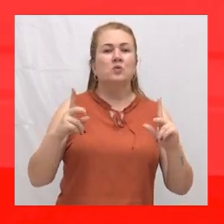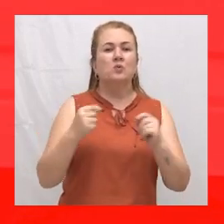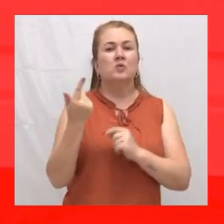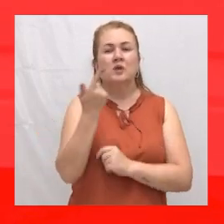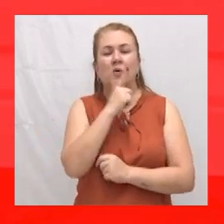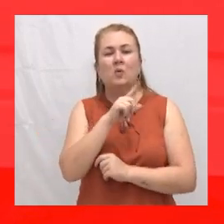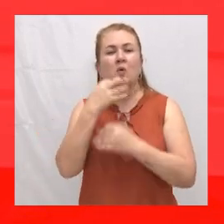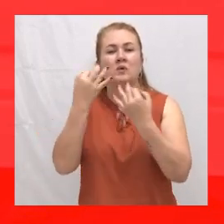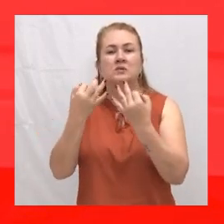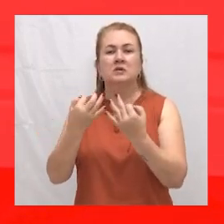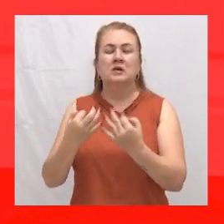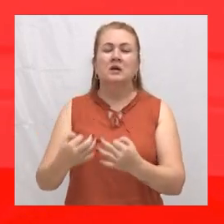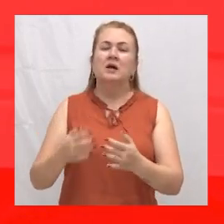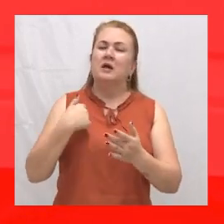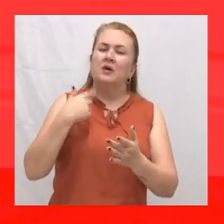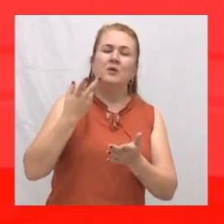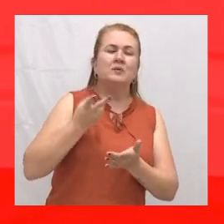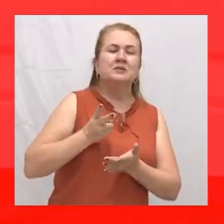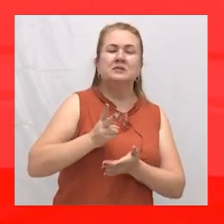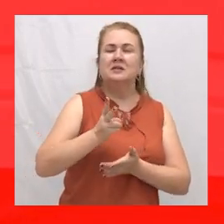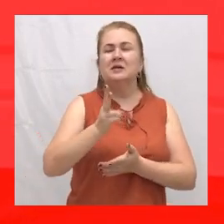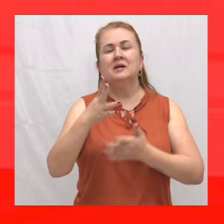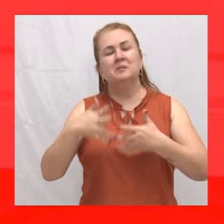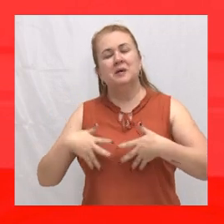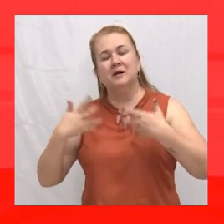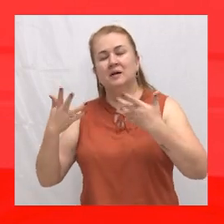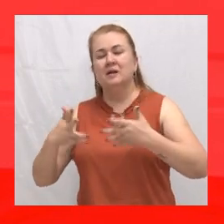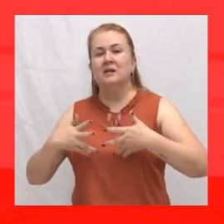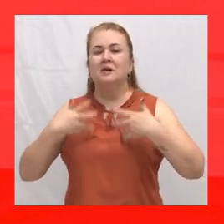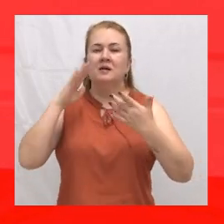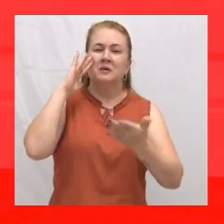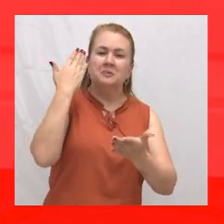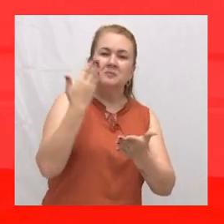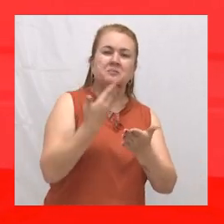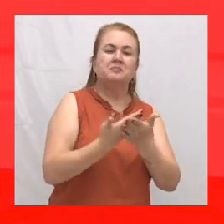Mãezinha, você que deixar.